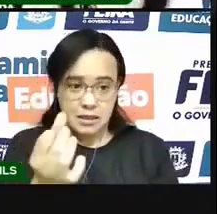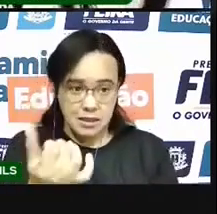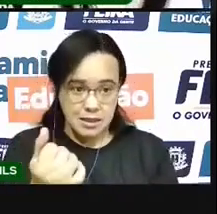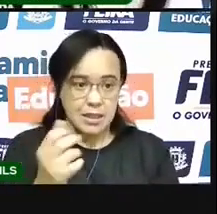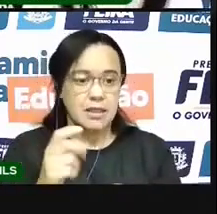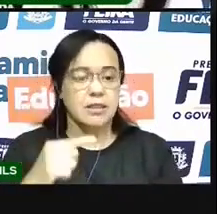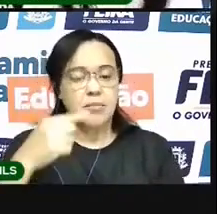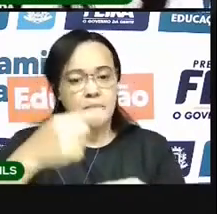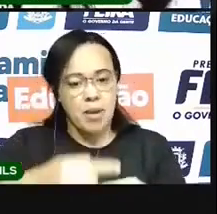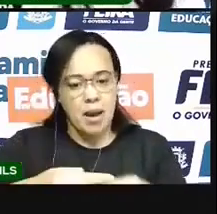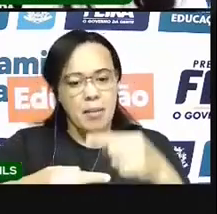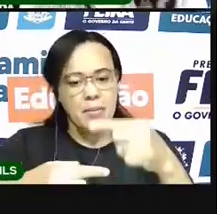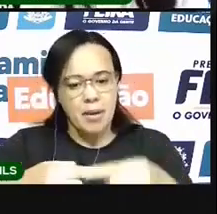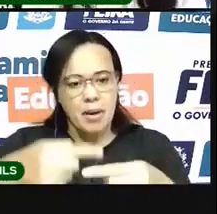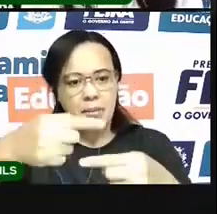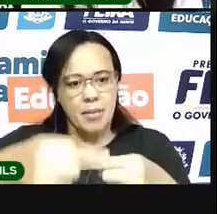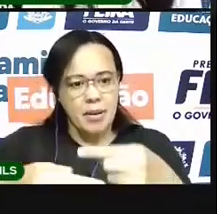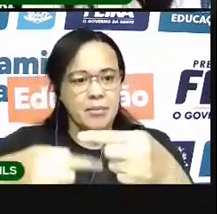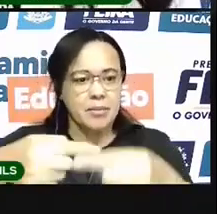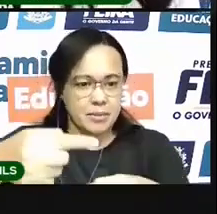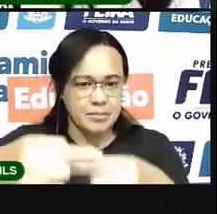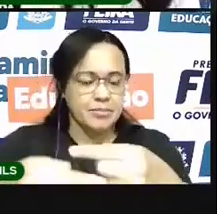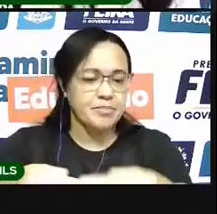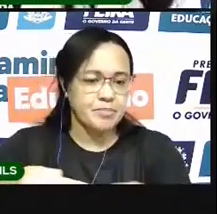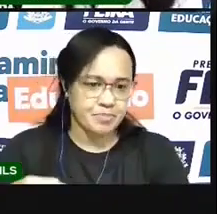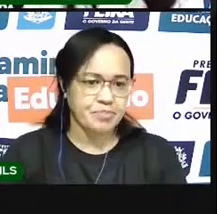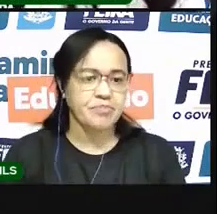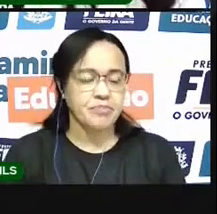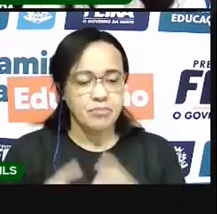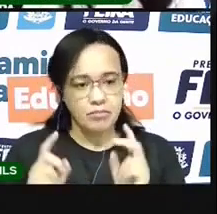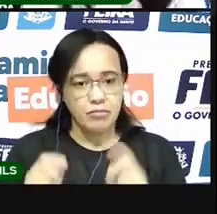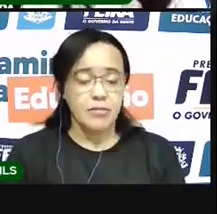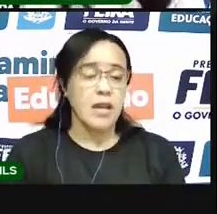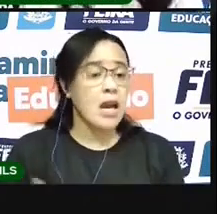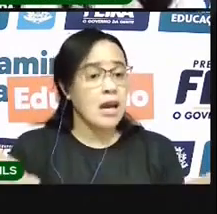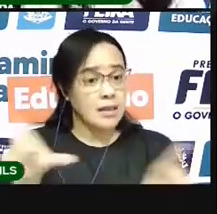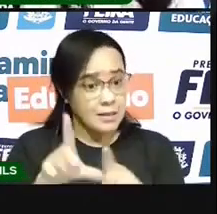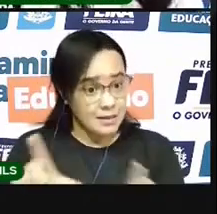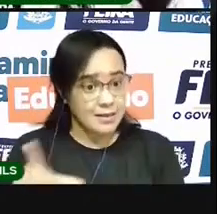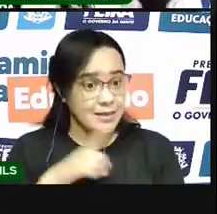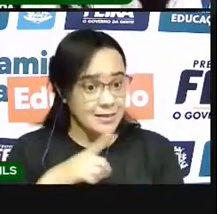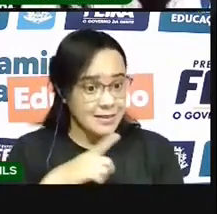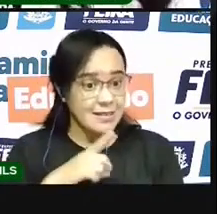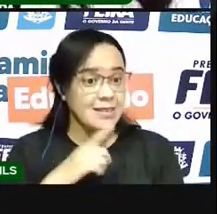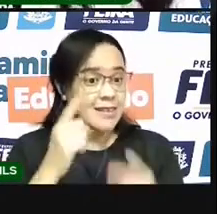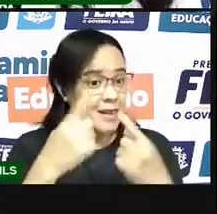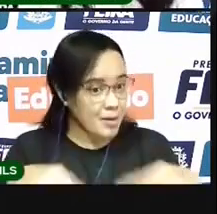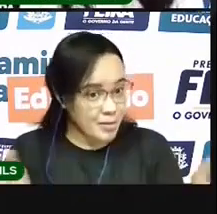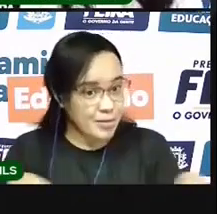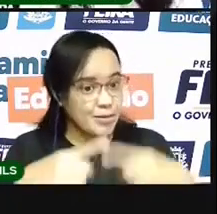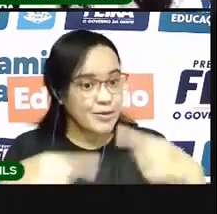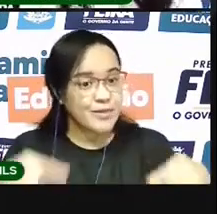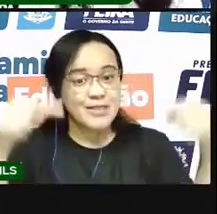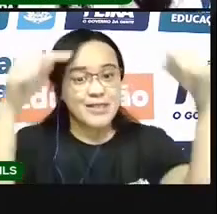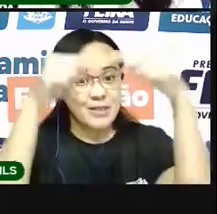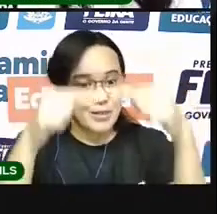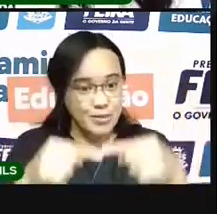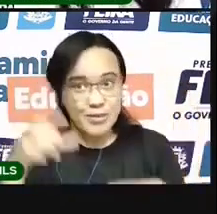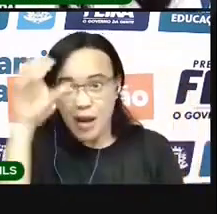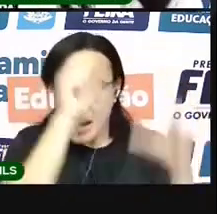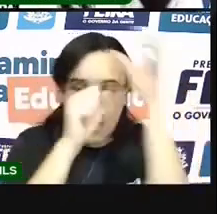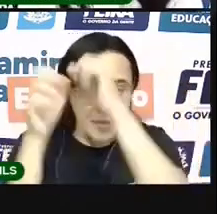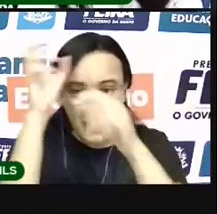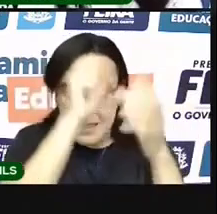após o outro. Tem até uma musiquinha legal para a gente aprender. Saber como é que a gente conta.